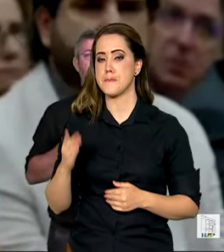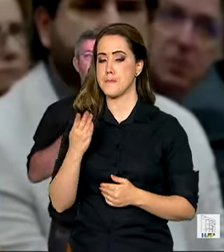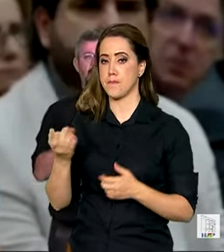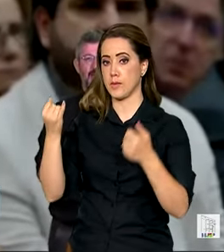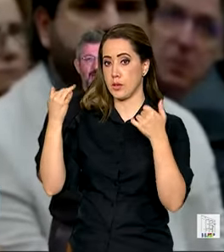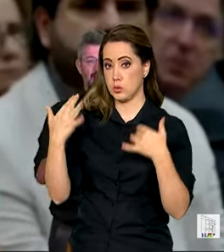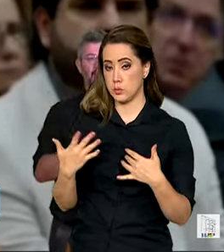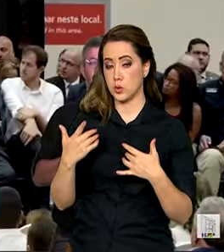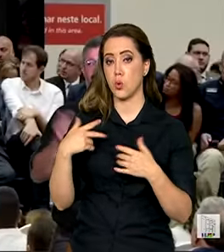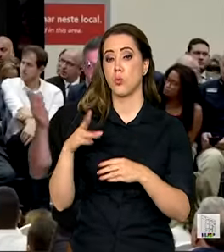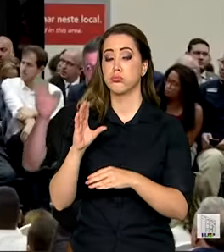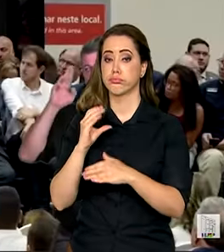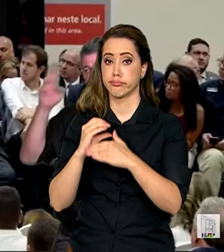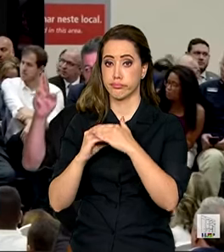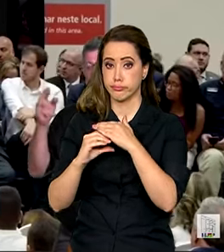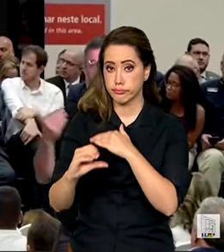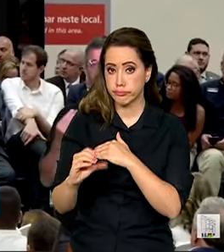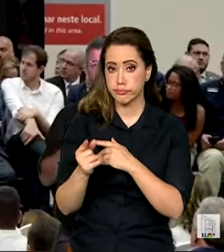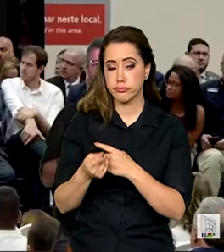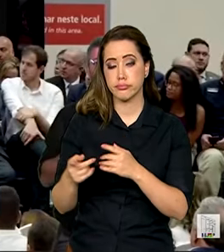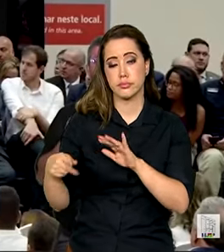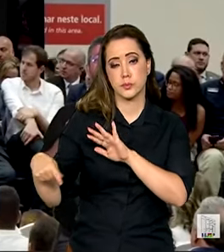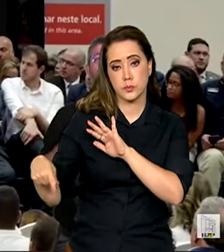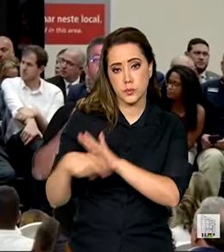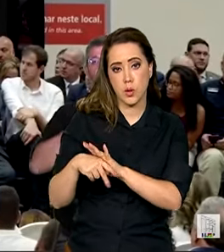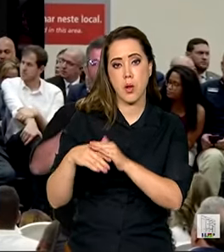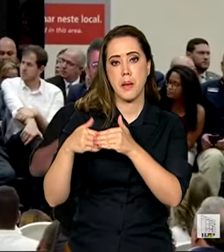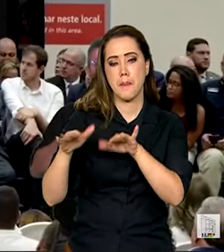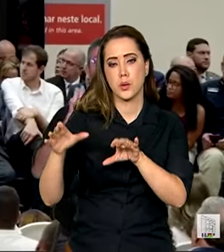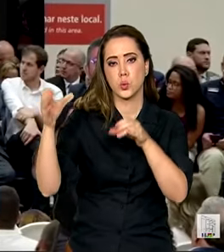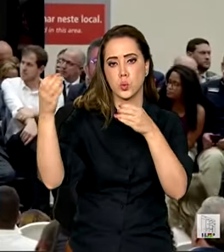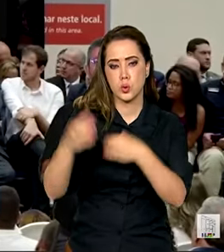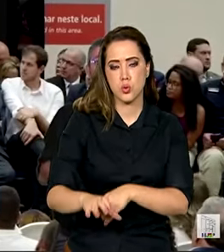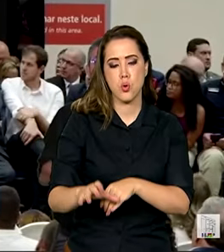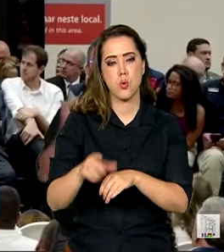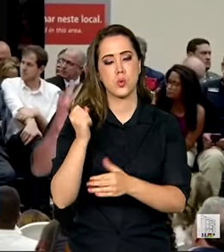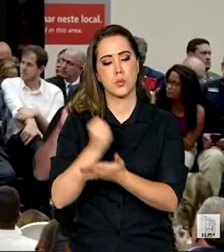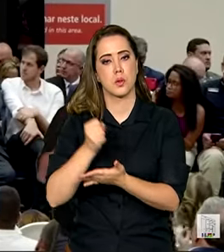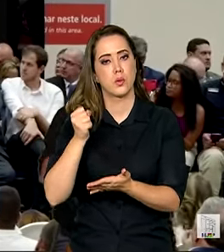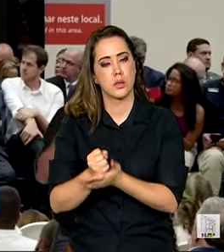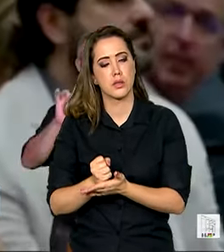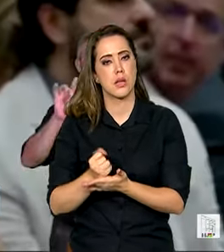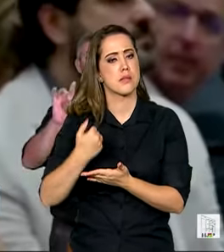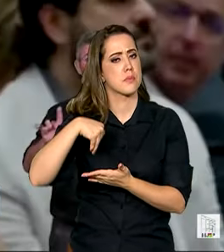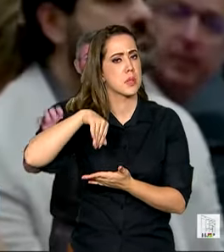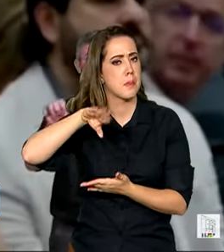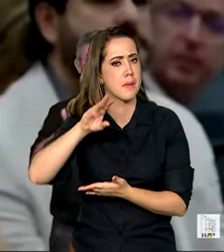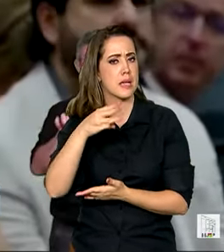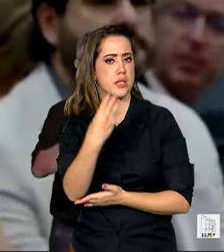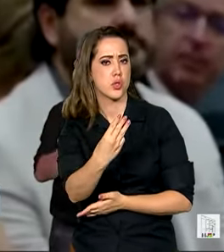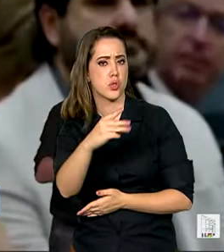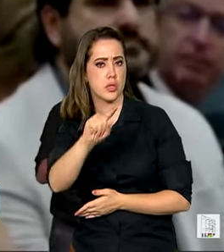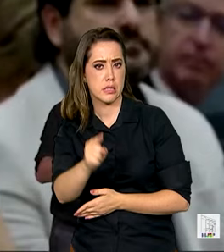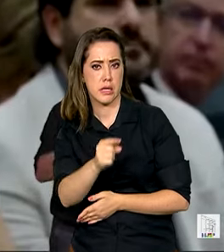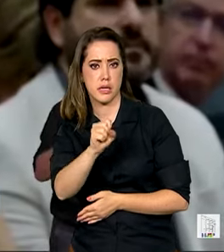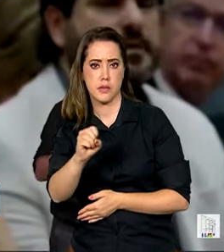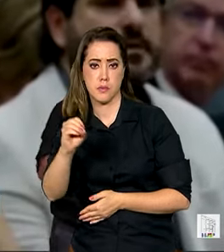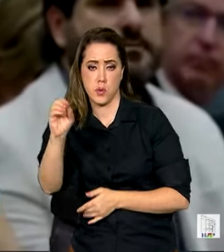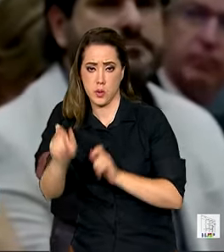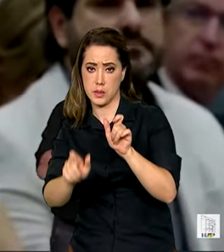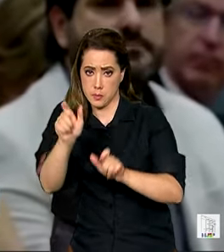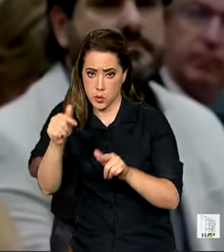em segurança no Estado, incluindo a abertura de concurso público para a contratação de mais de 3.800